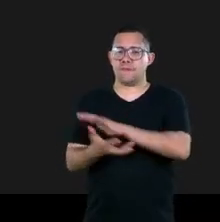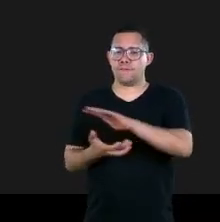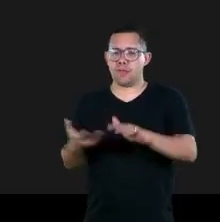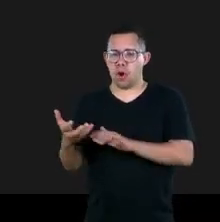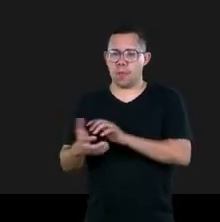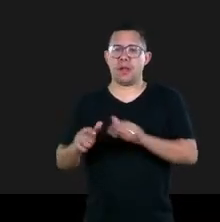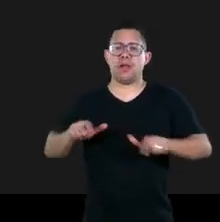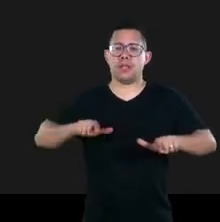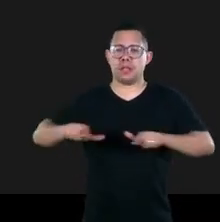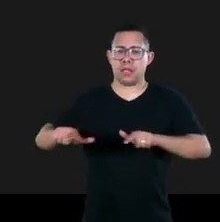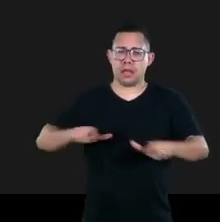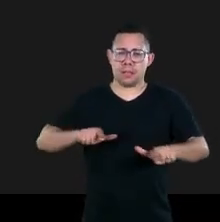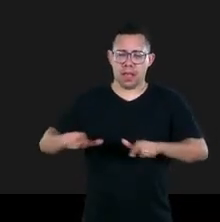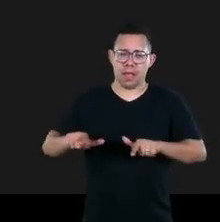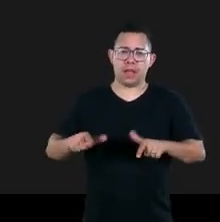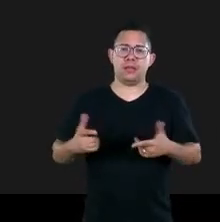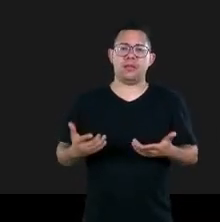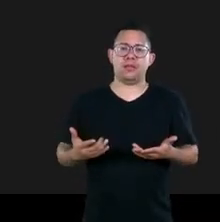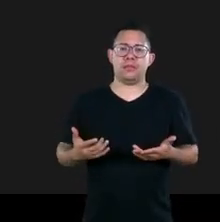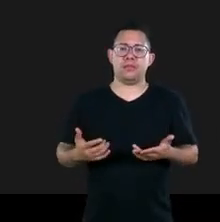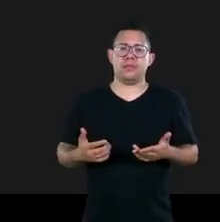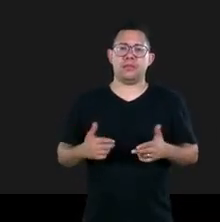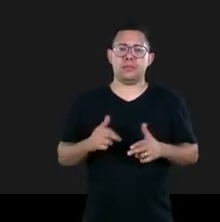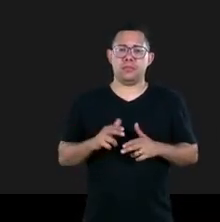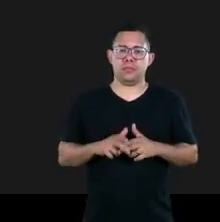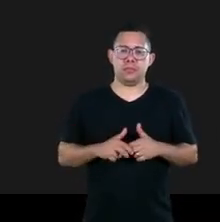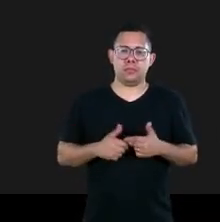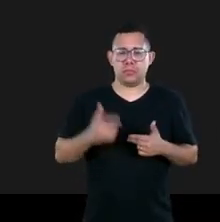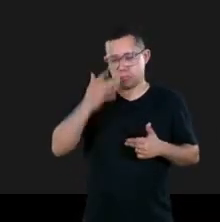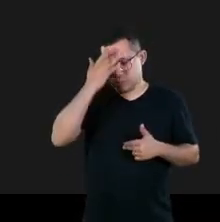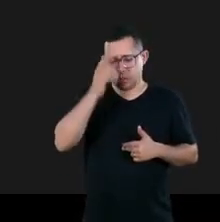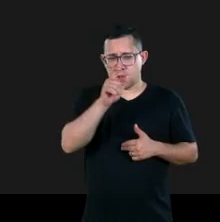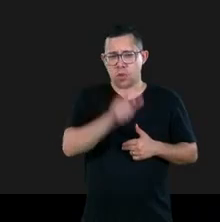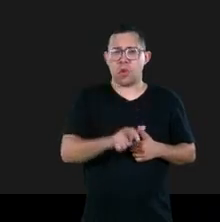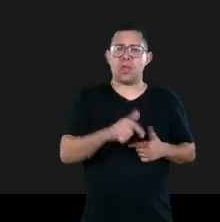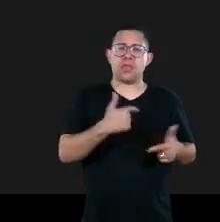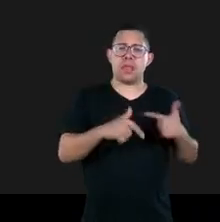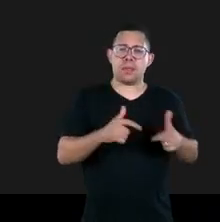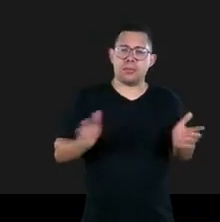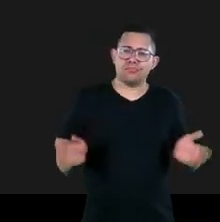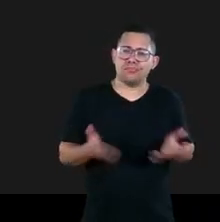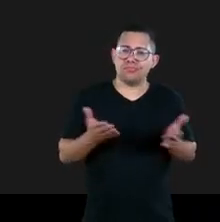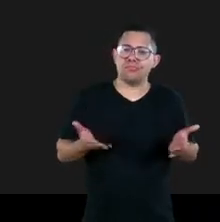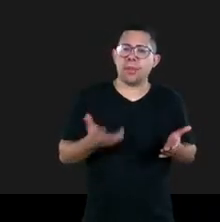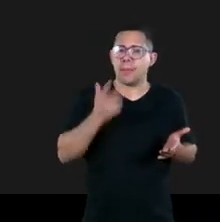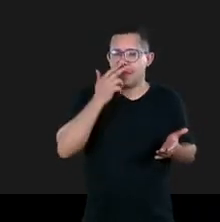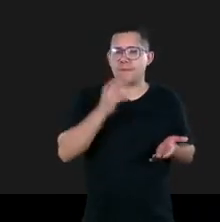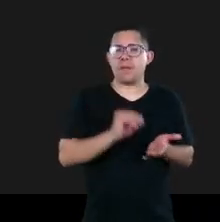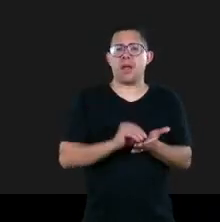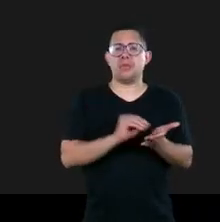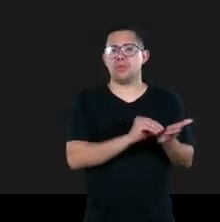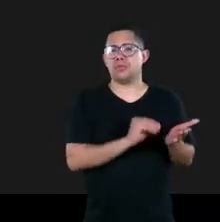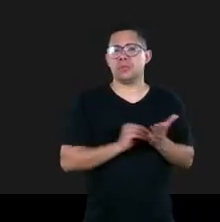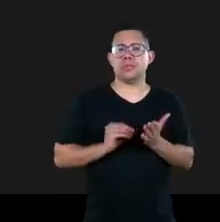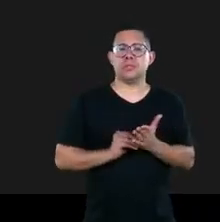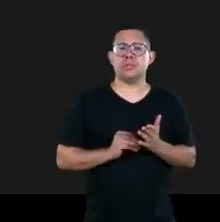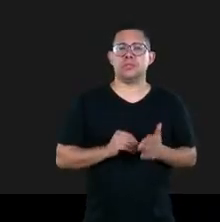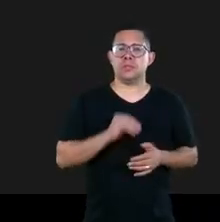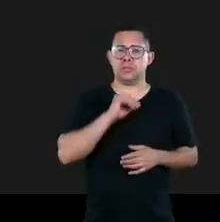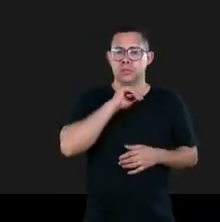precarizando a condição de vida mesmo do trabalhador são tantas precarizações tantas